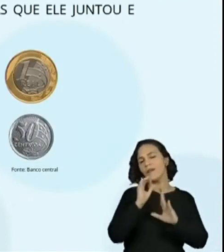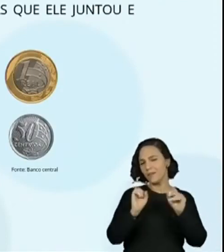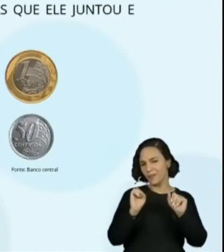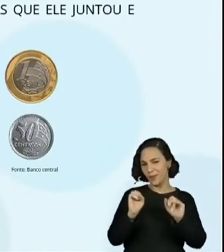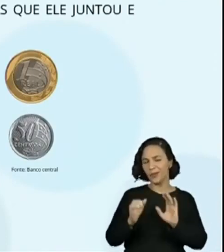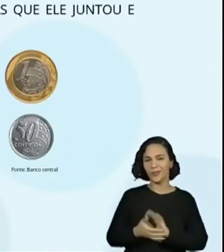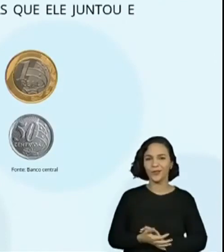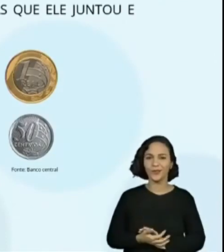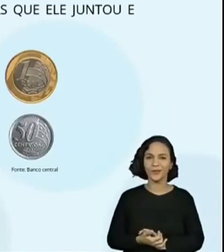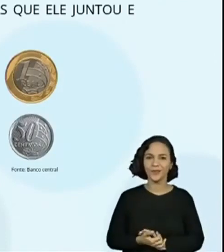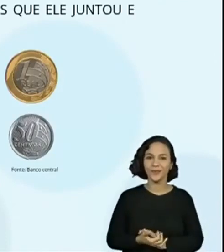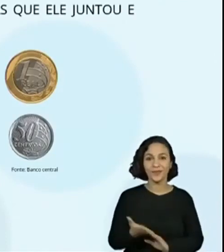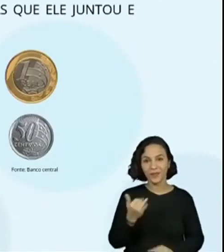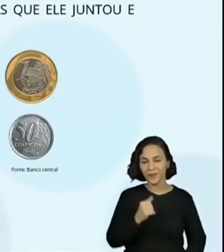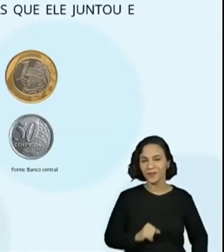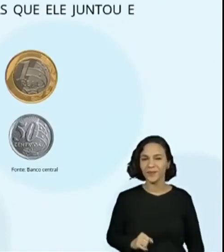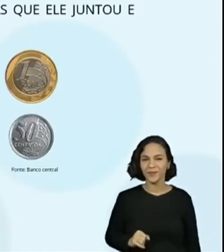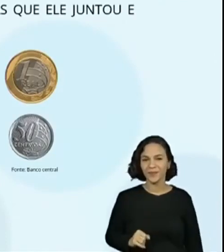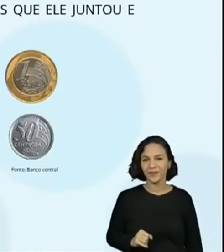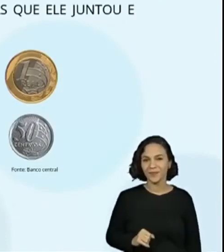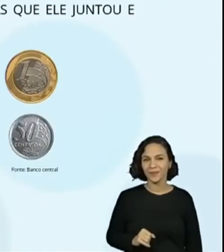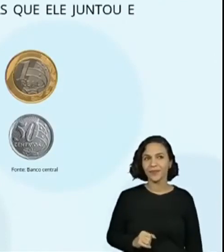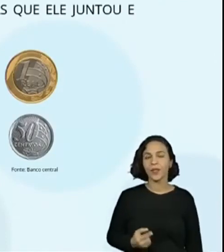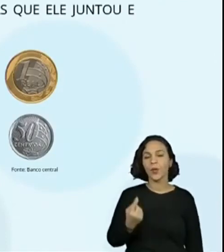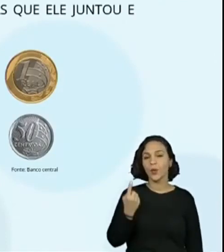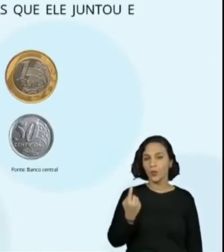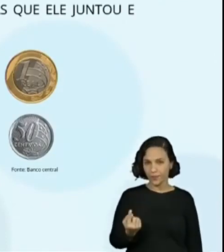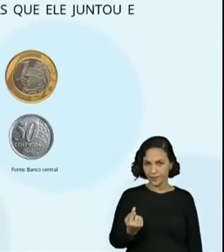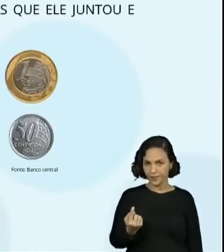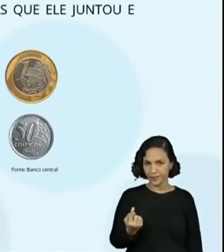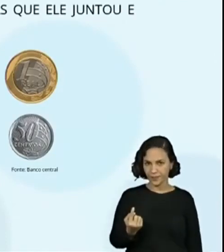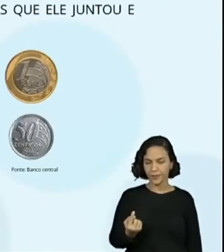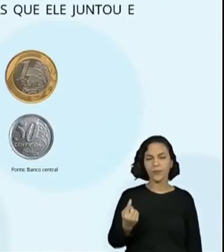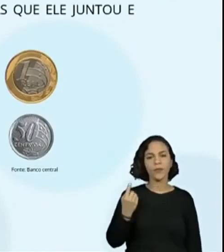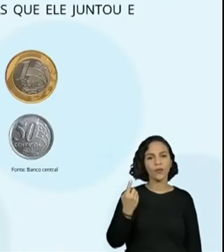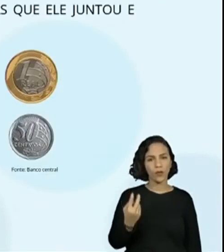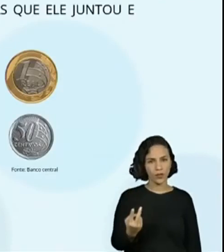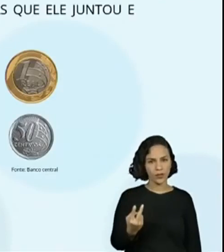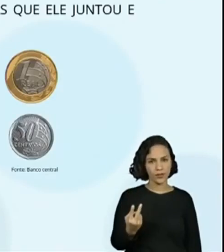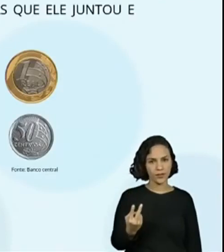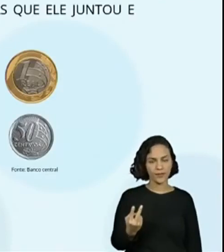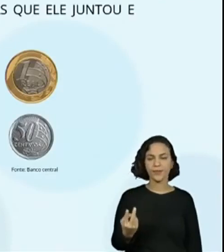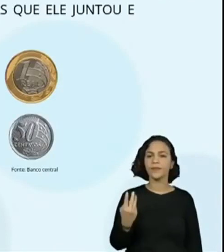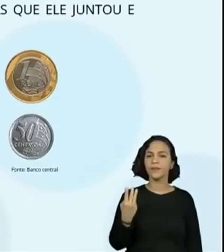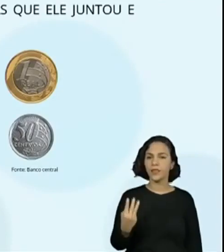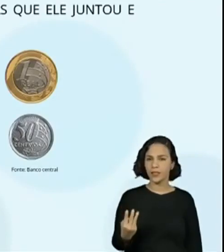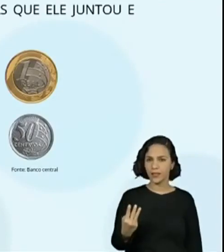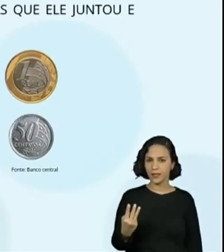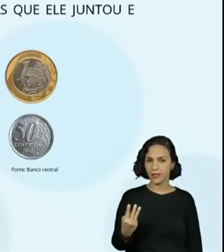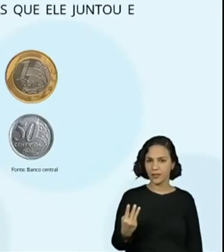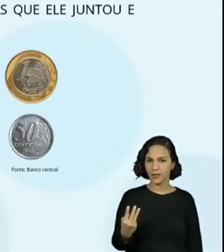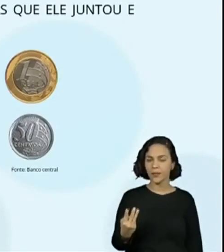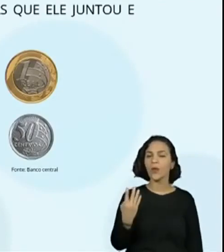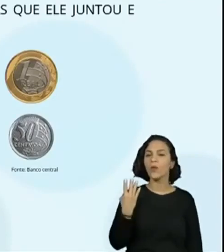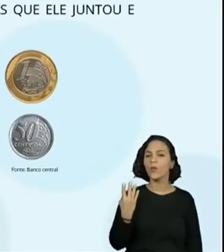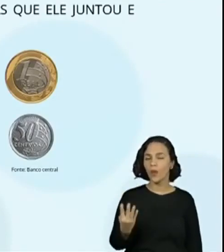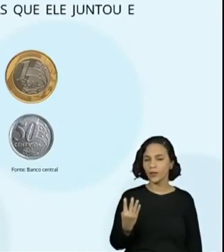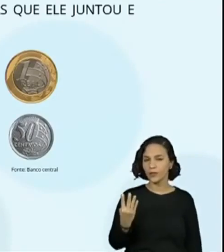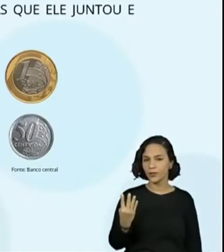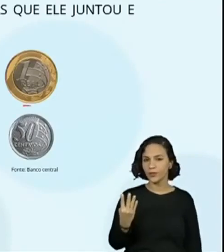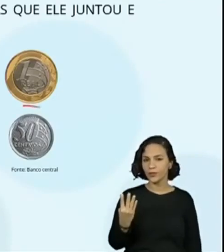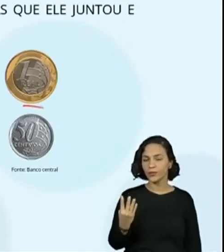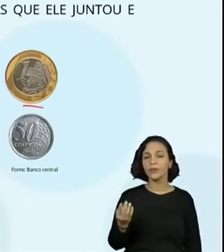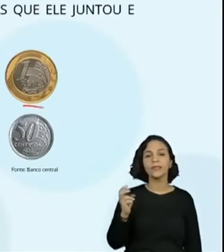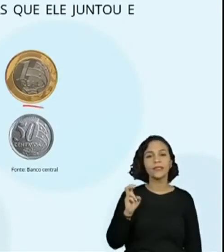Só fala aí, tá bom? Vamos lá? Uma, duas, três, quatro,